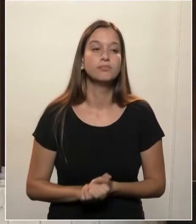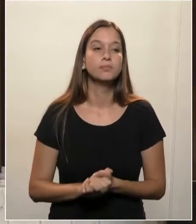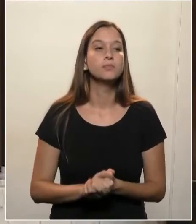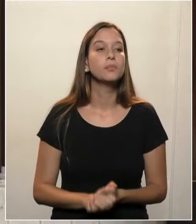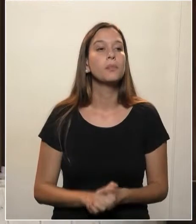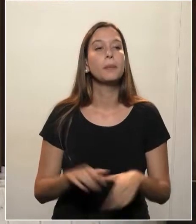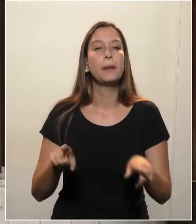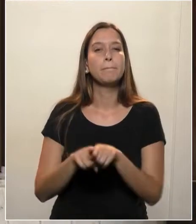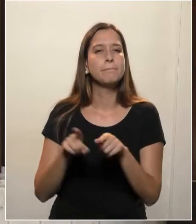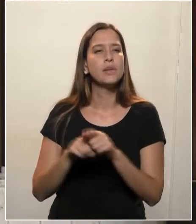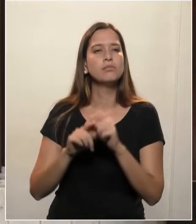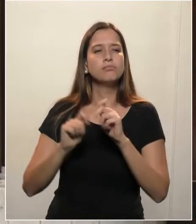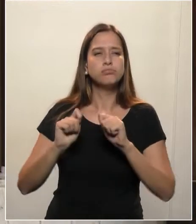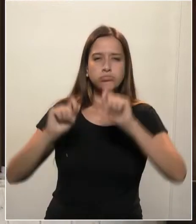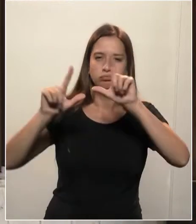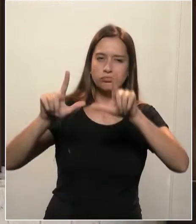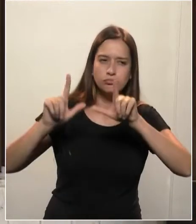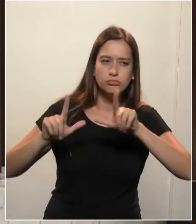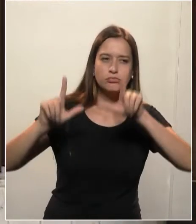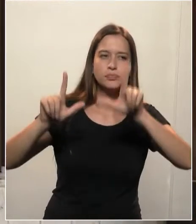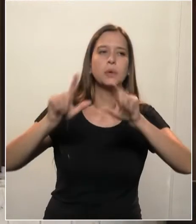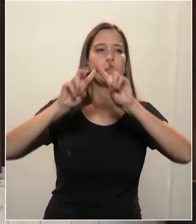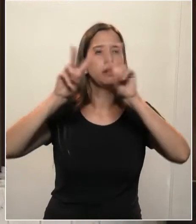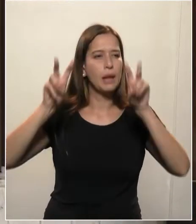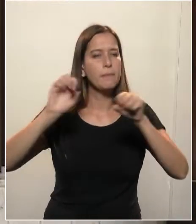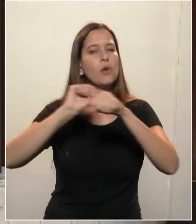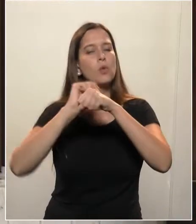a respeito disso.